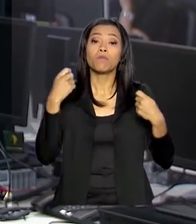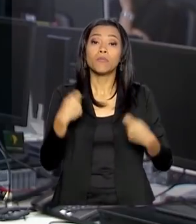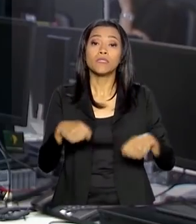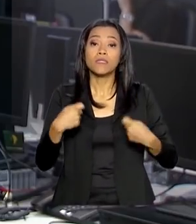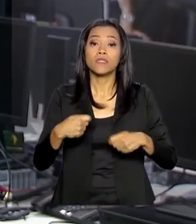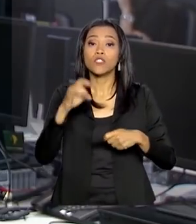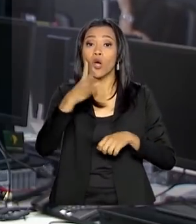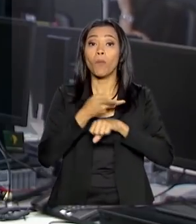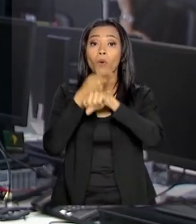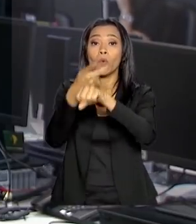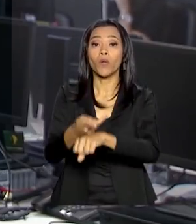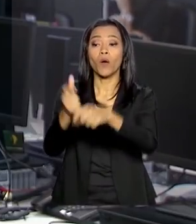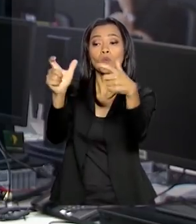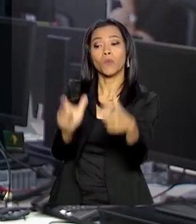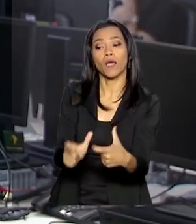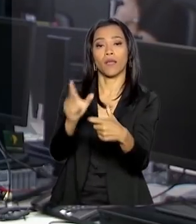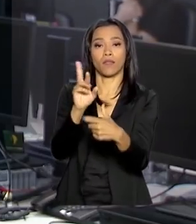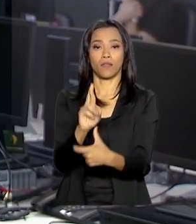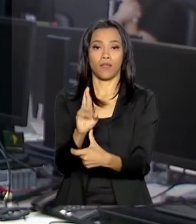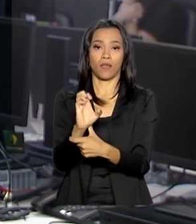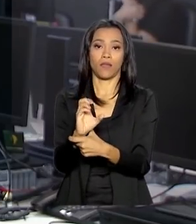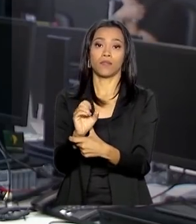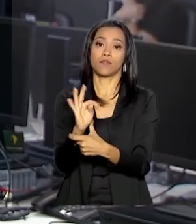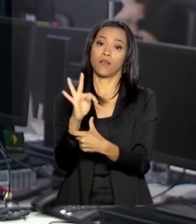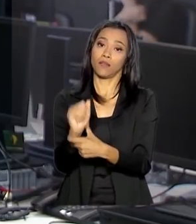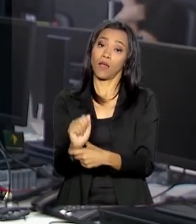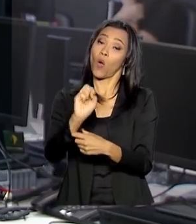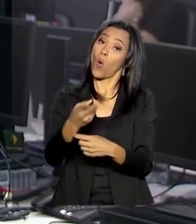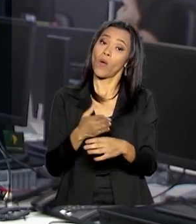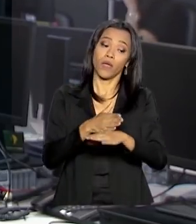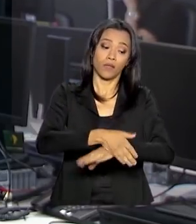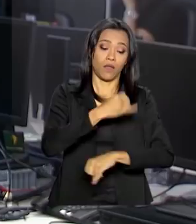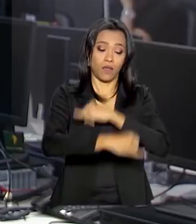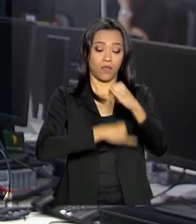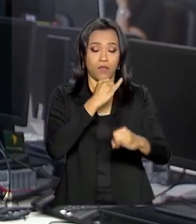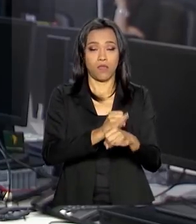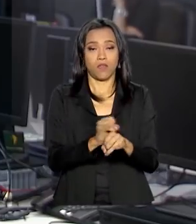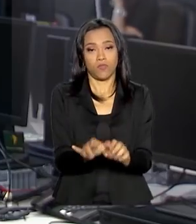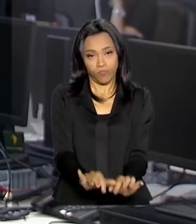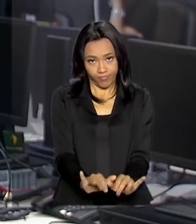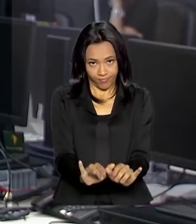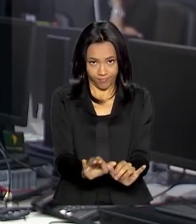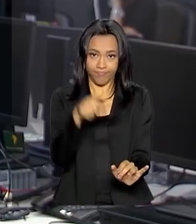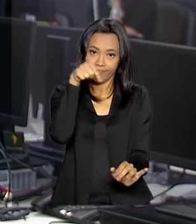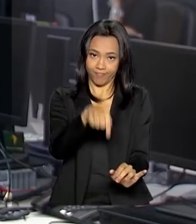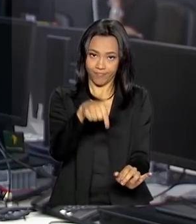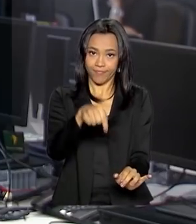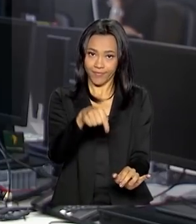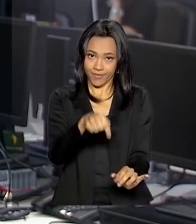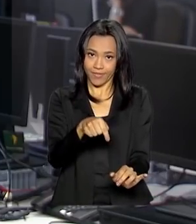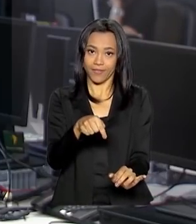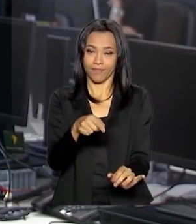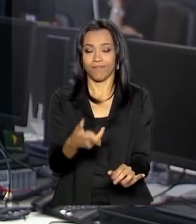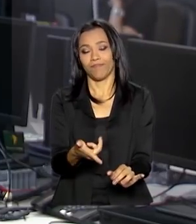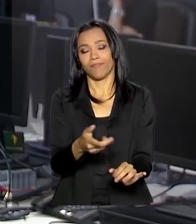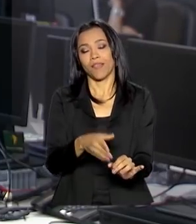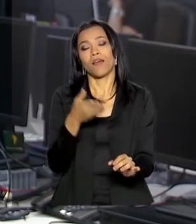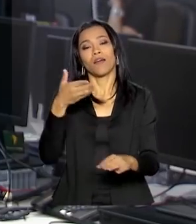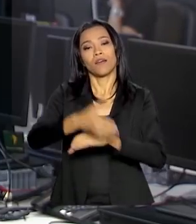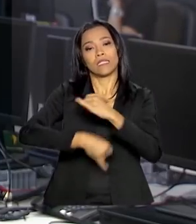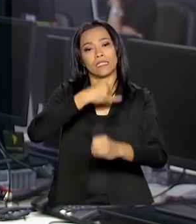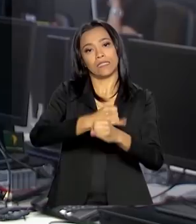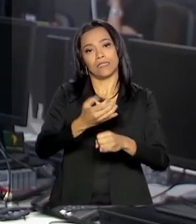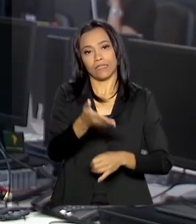comparecer a um posto da Receita Federal ou acessar o sistema do Centro Virtual de Atendimento, o ECAC, pela